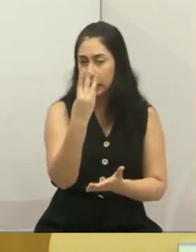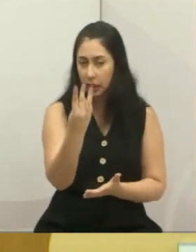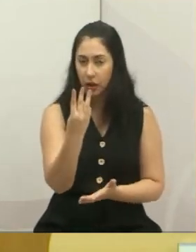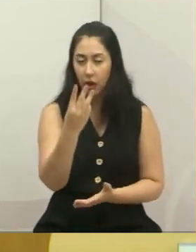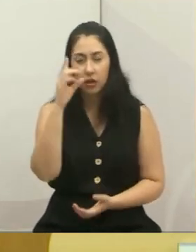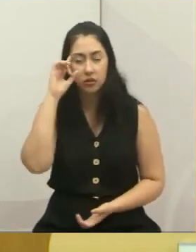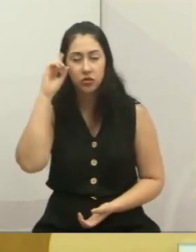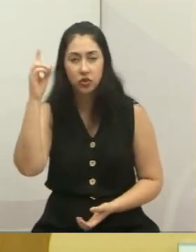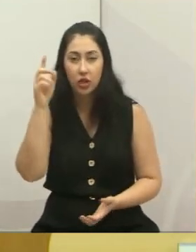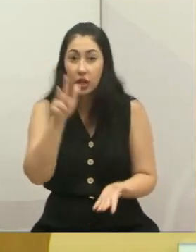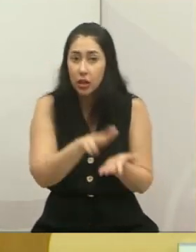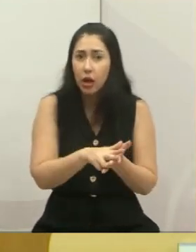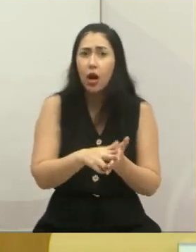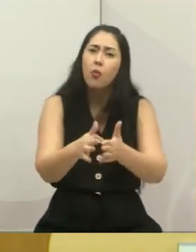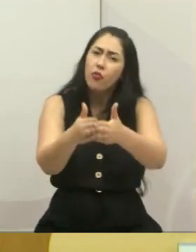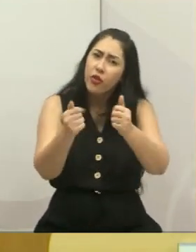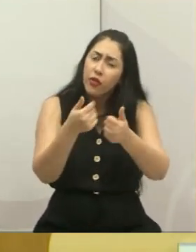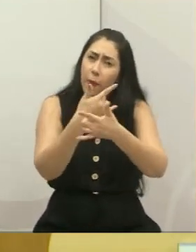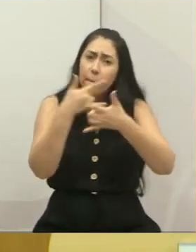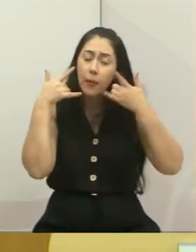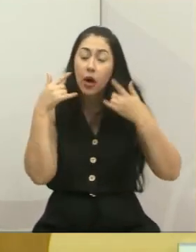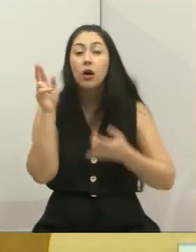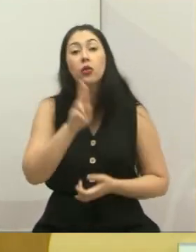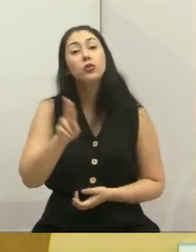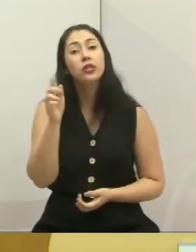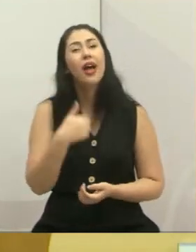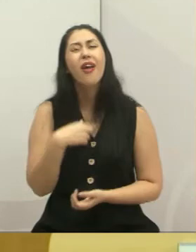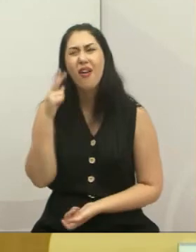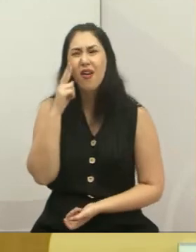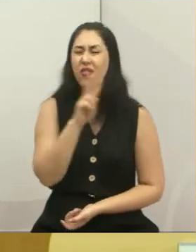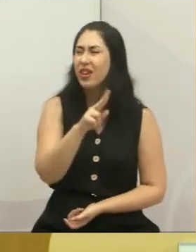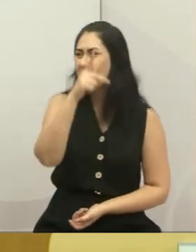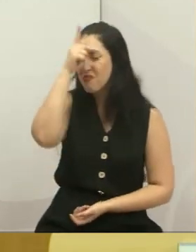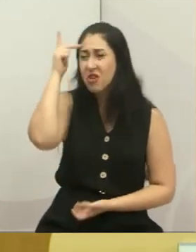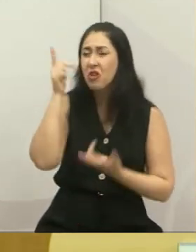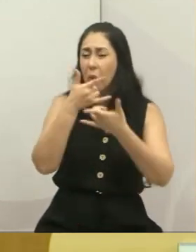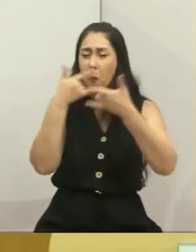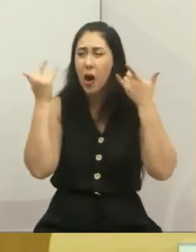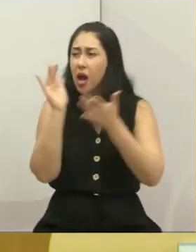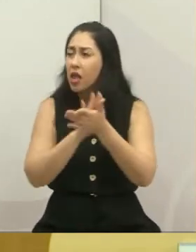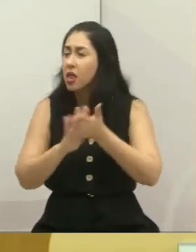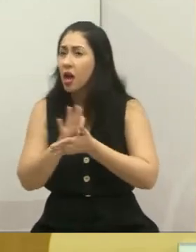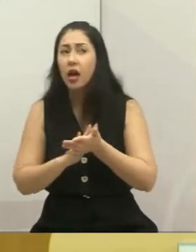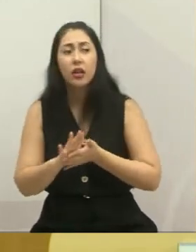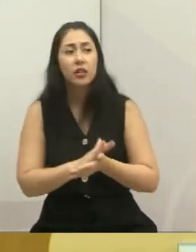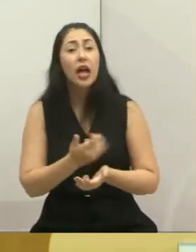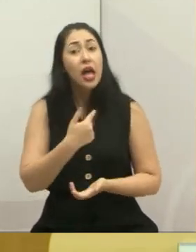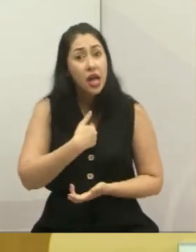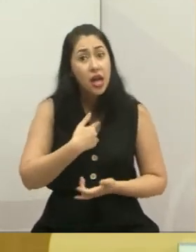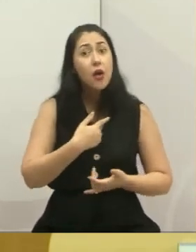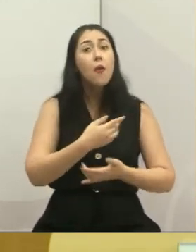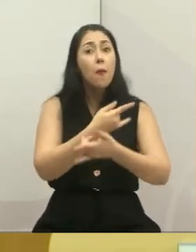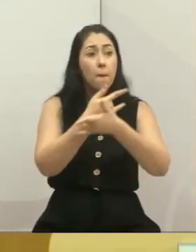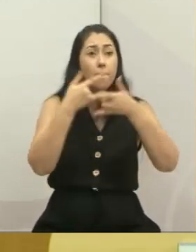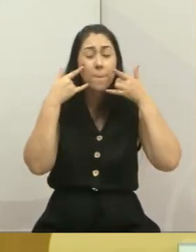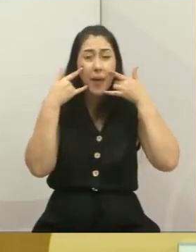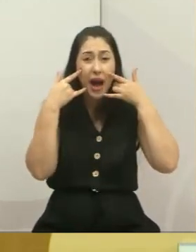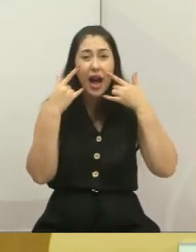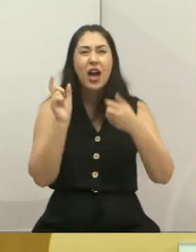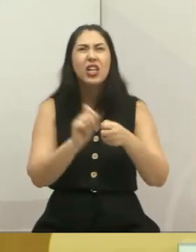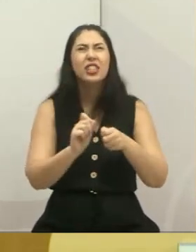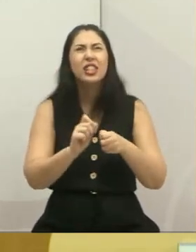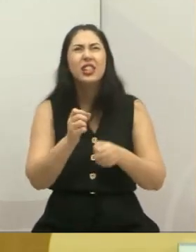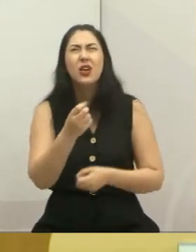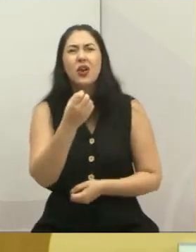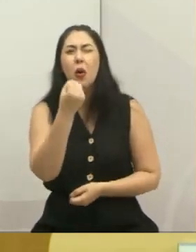Peço de favor, usa máscara. Eu vejo muita gente sem máscara. Eu usei essa máscara, mandei fazer oito máscaras